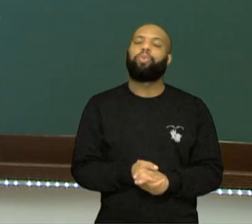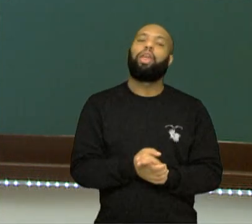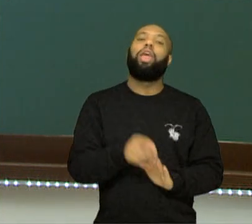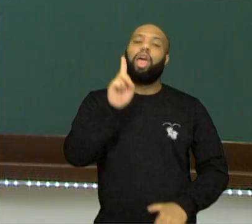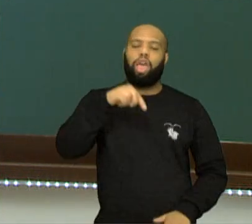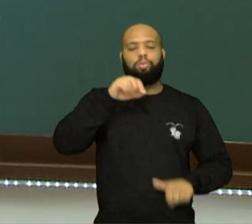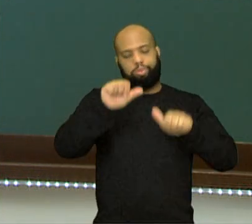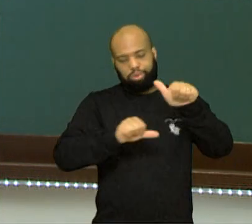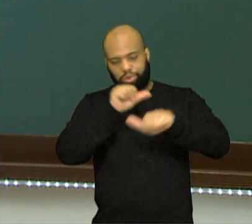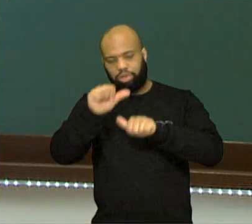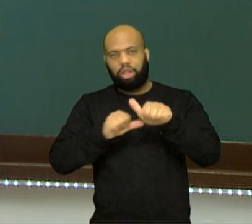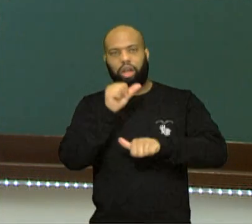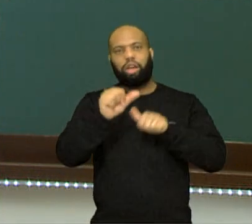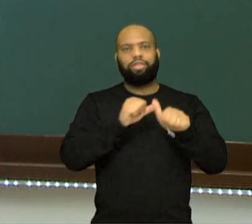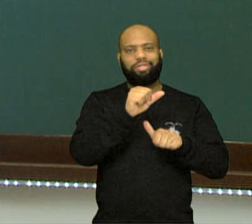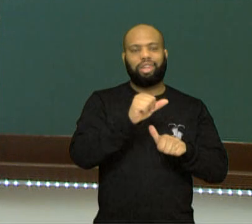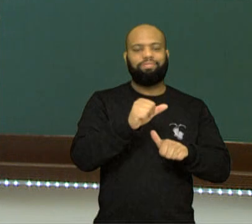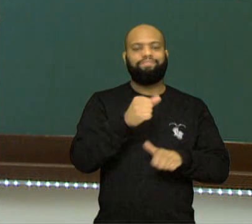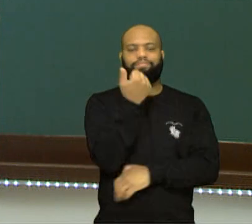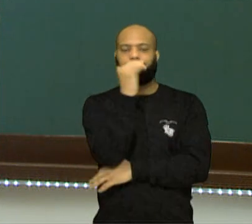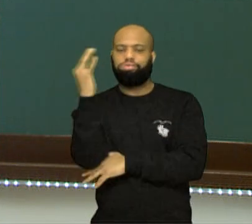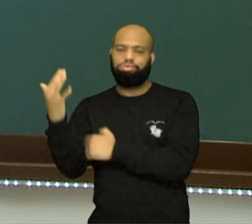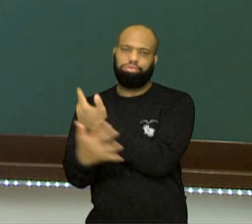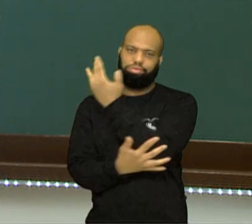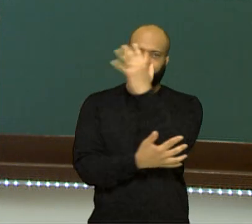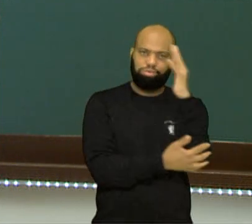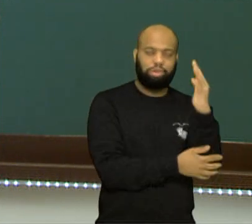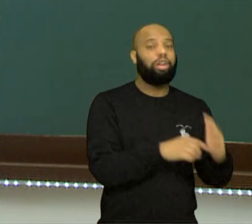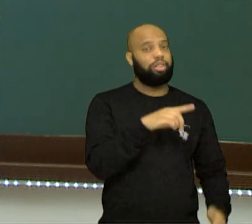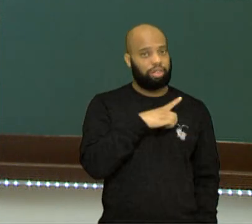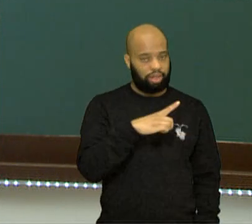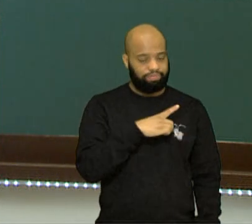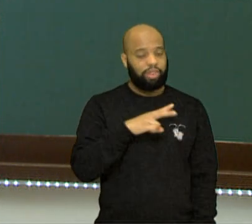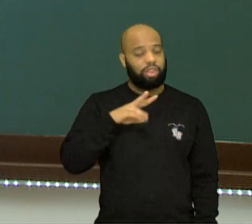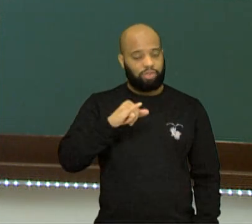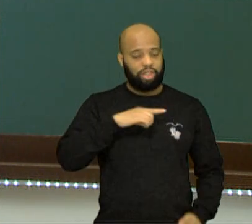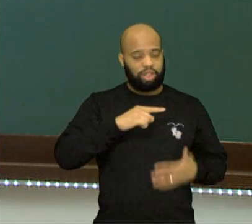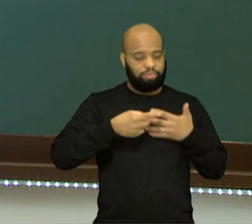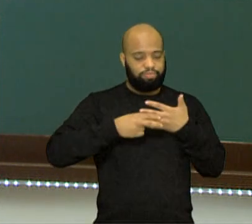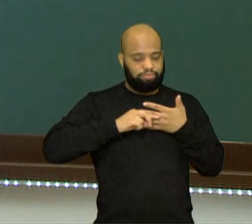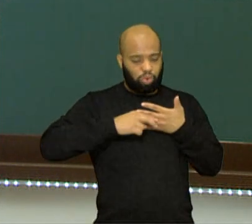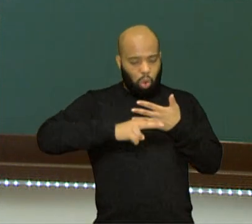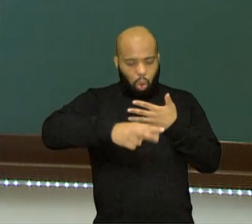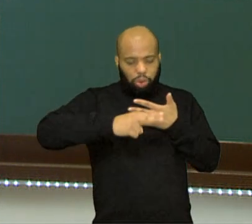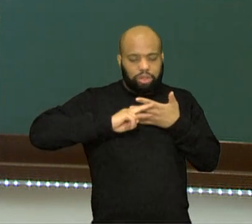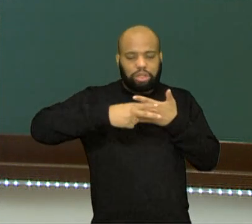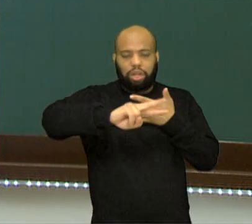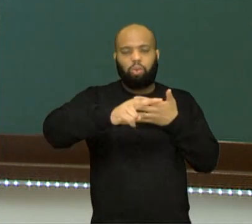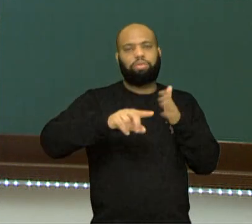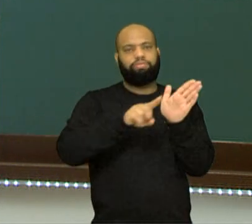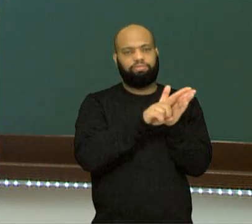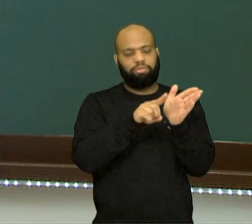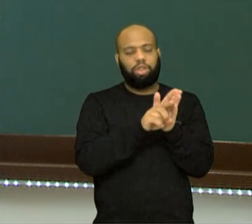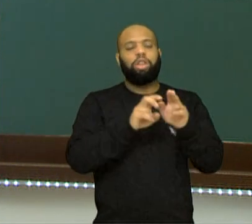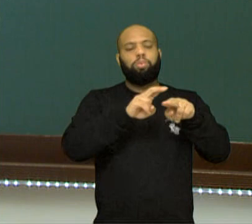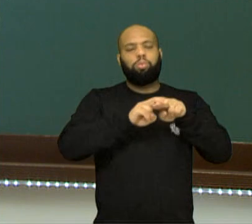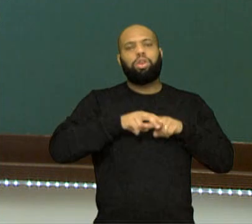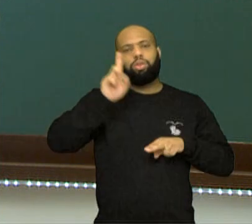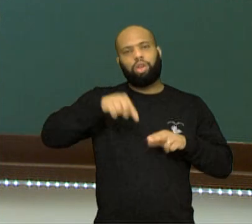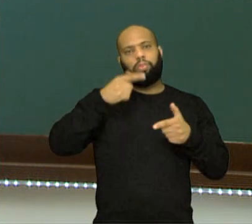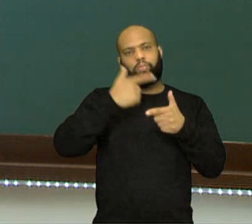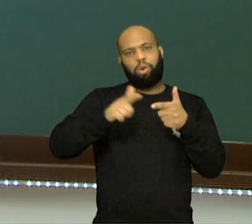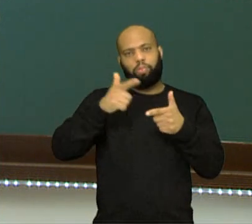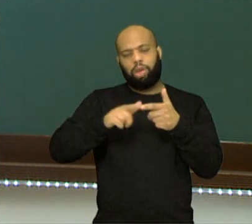alterar significativamente aquele espaço e trazer consequências negativas. Por isso a gente coloca como problemas